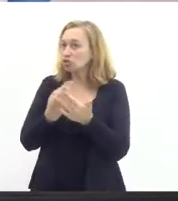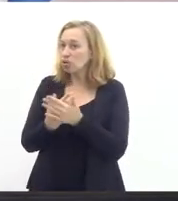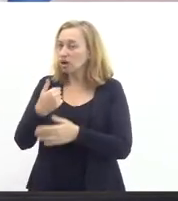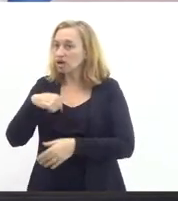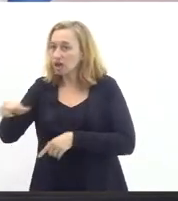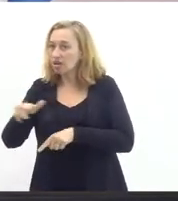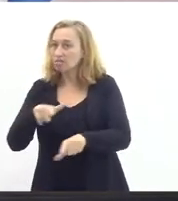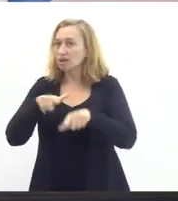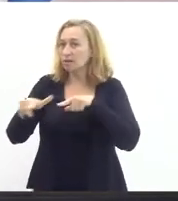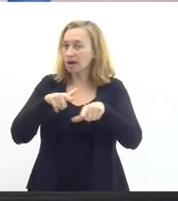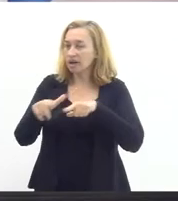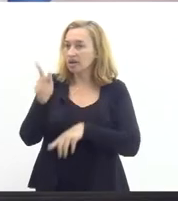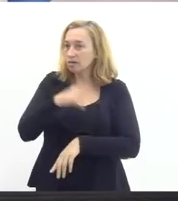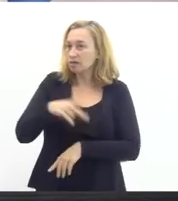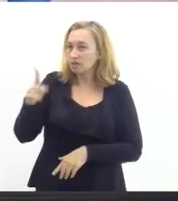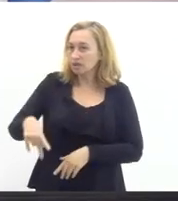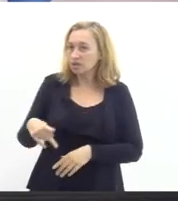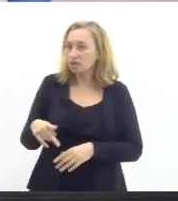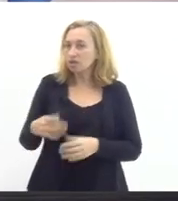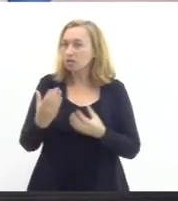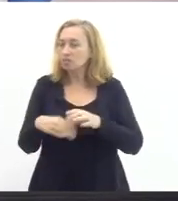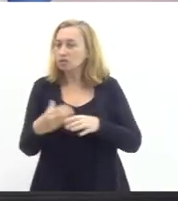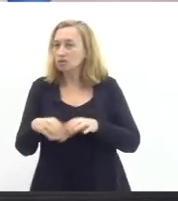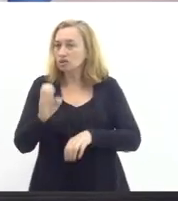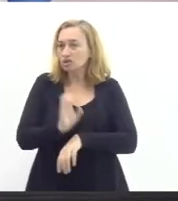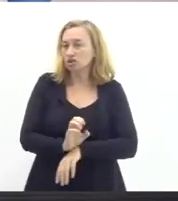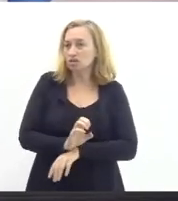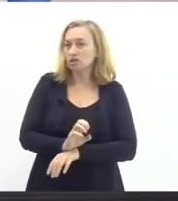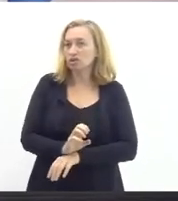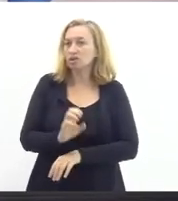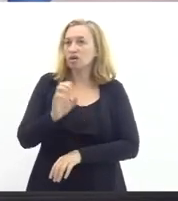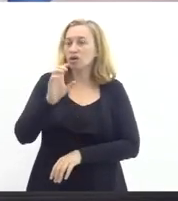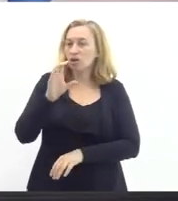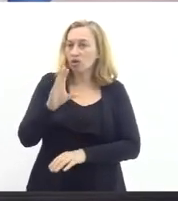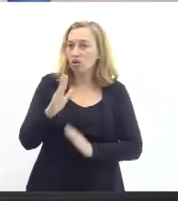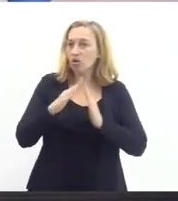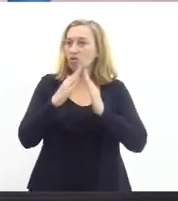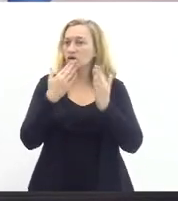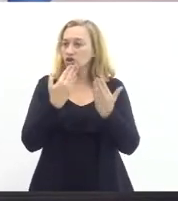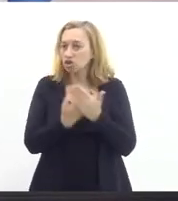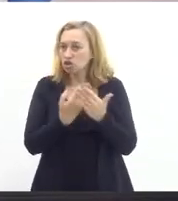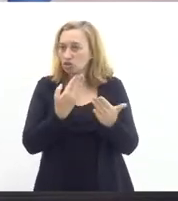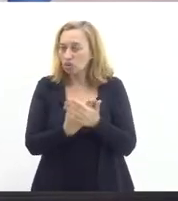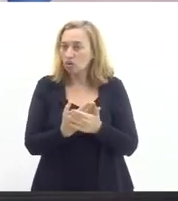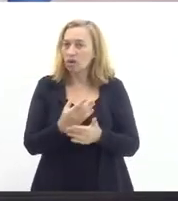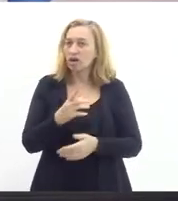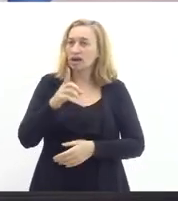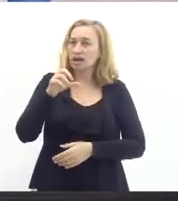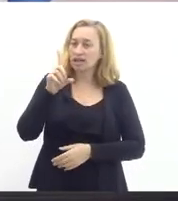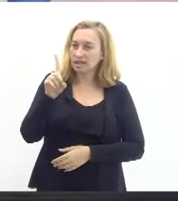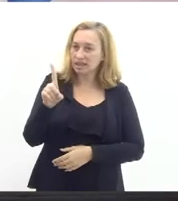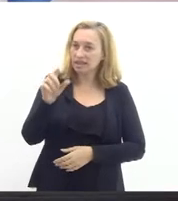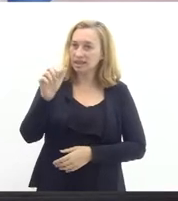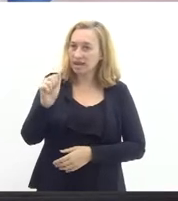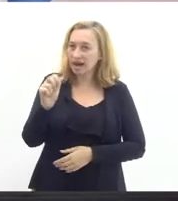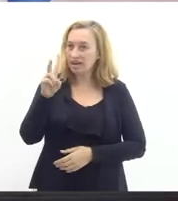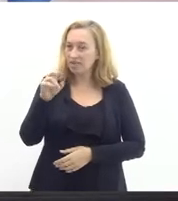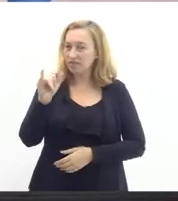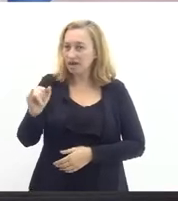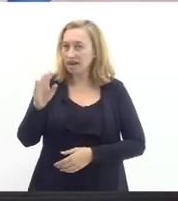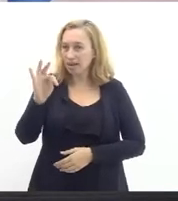no estado enquanto eu fui professor concursado do estado que é o colégio estadual Davi Capistrano visitei o Davi Capistrano e tem lá